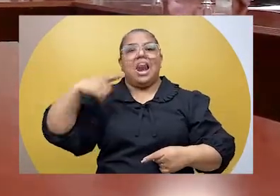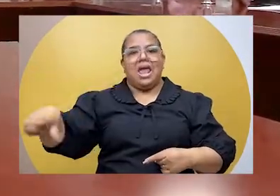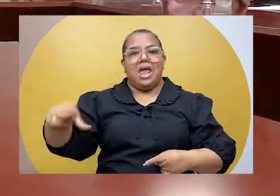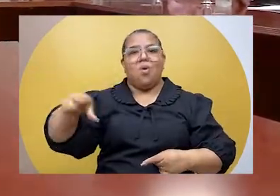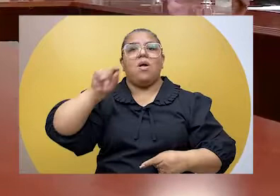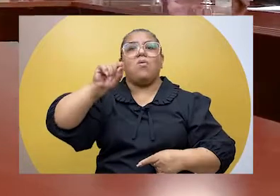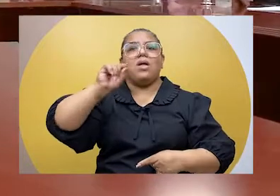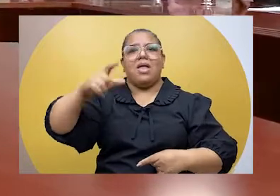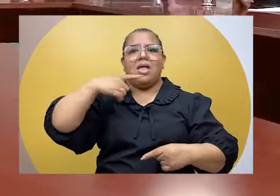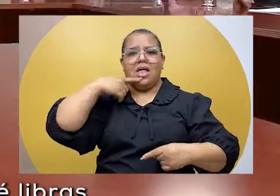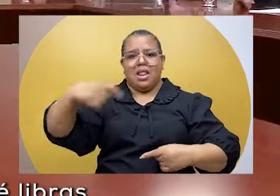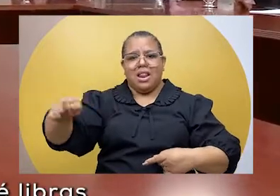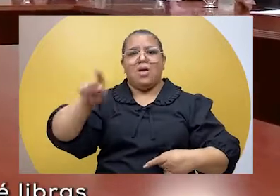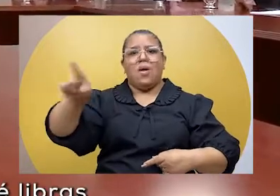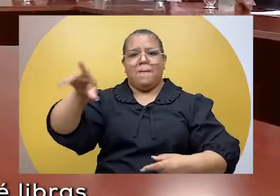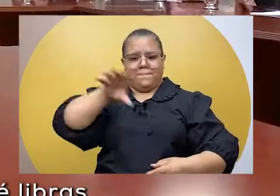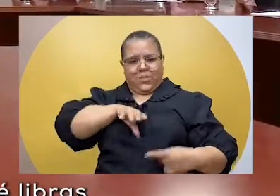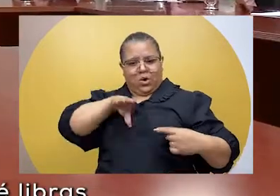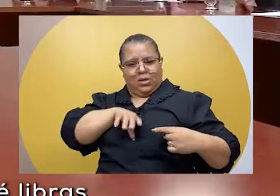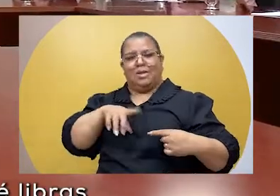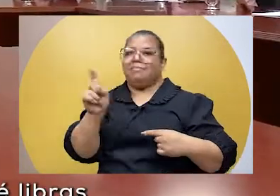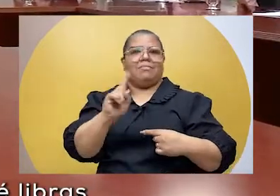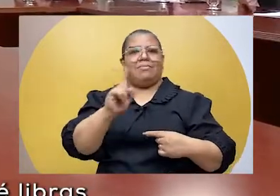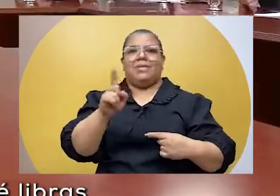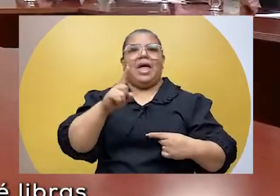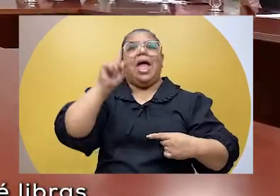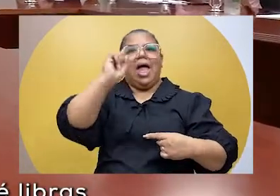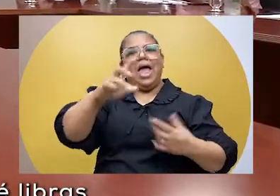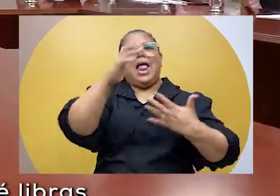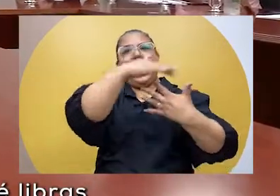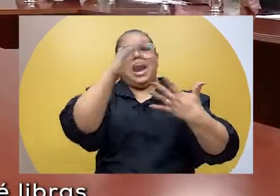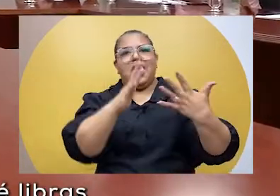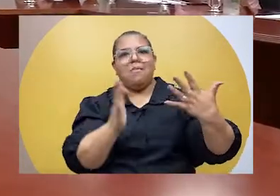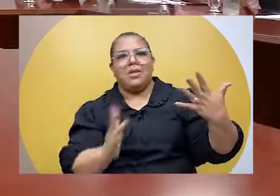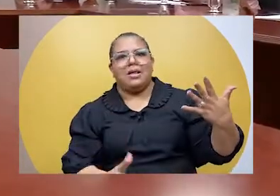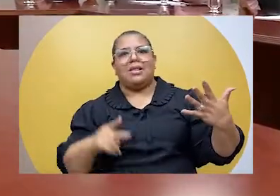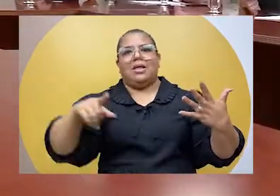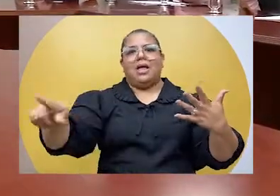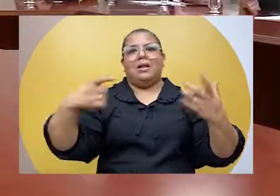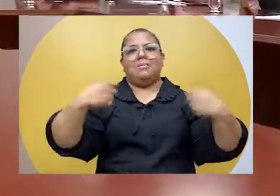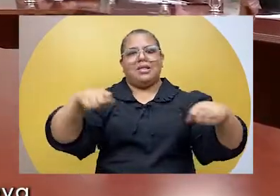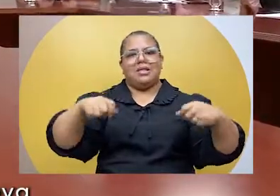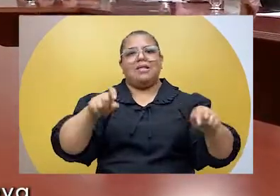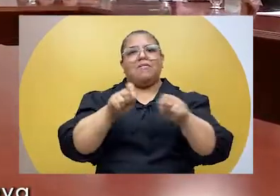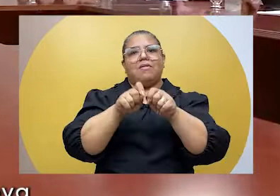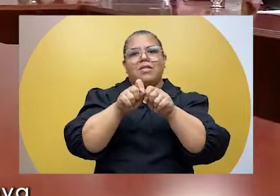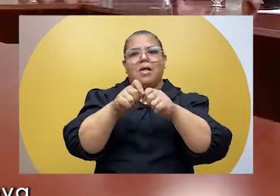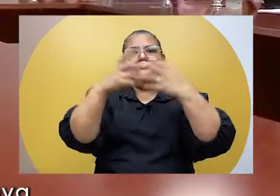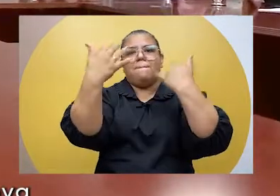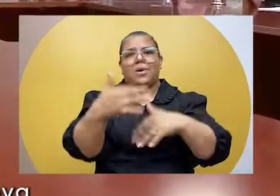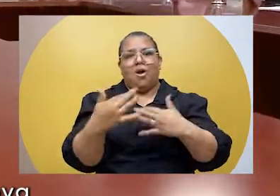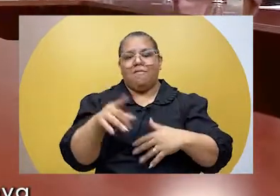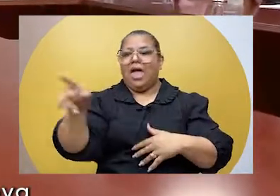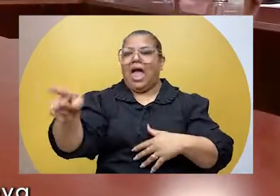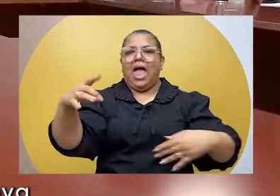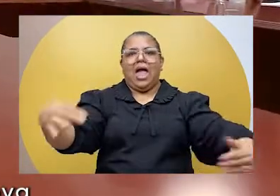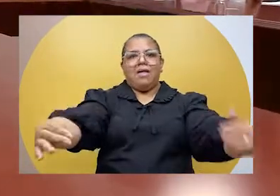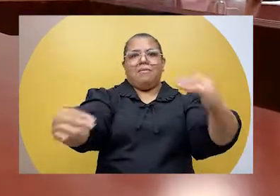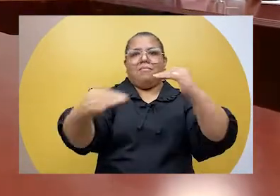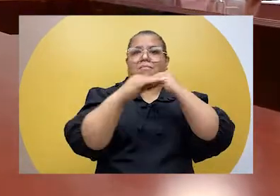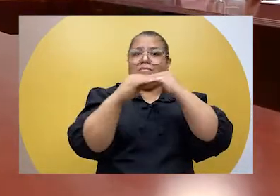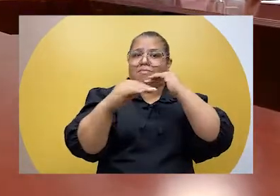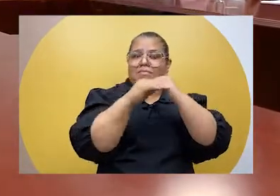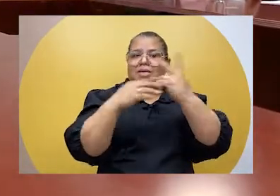dele não é a nossa língua portuguesa escrita, a língua dele é libras. E ele precisa, para fazer a prova